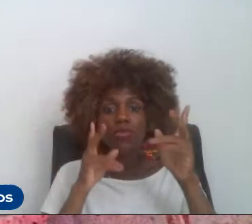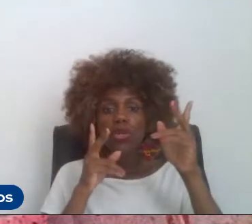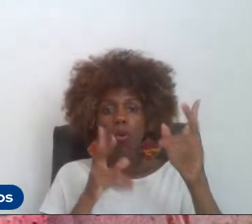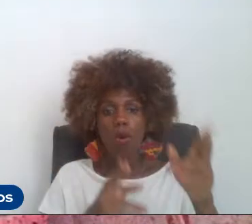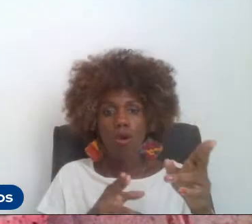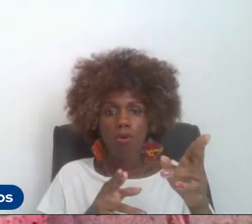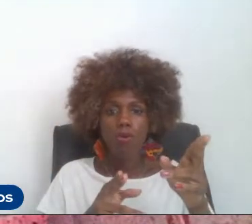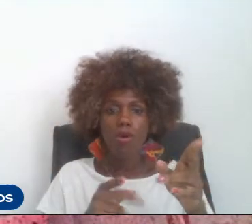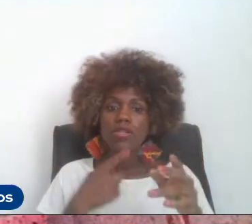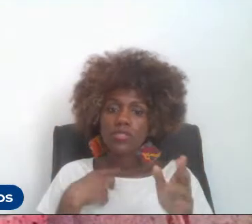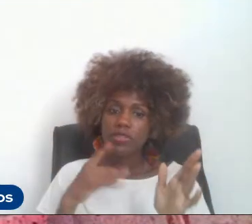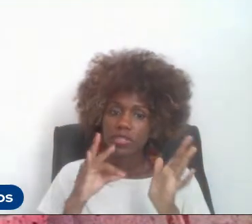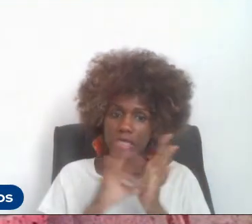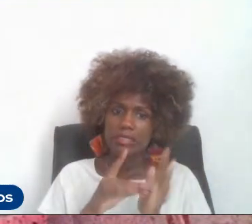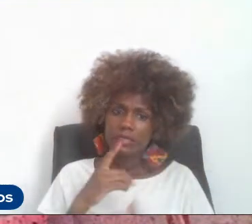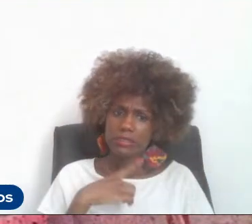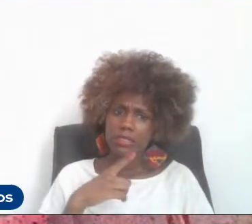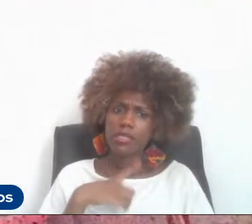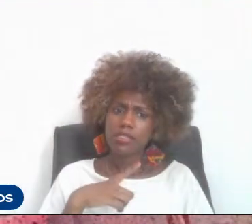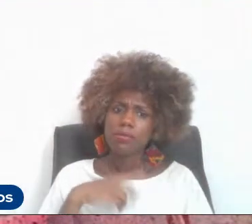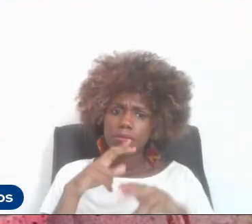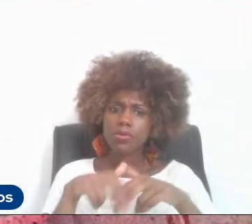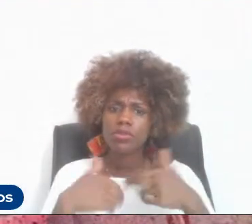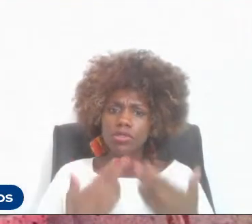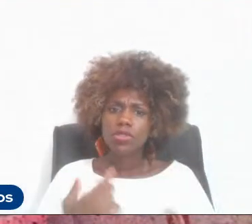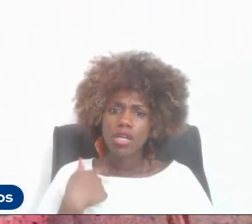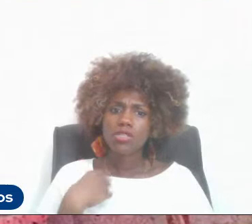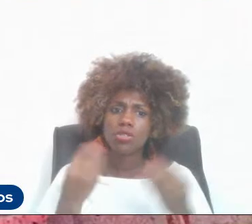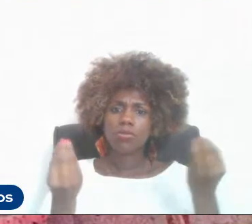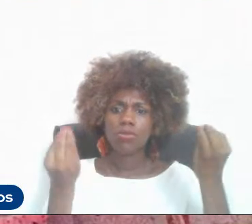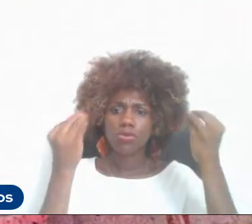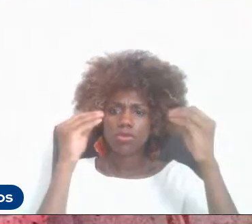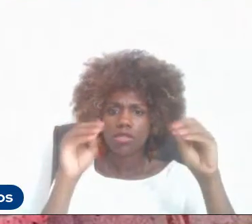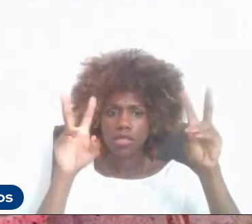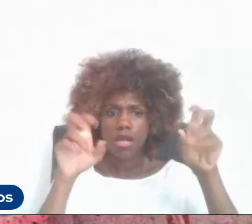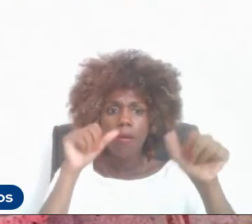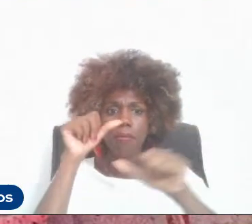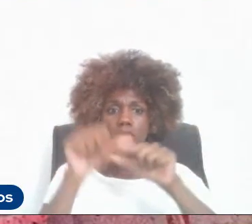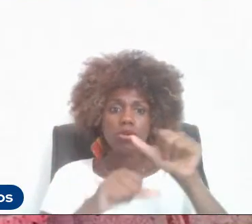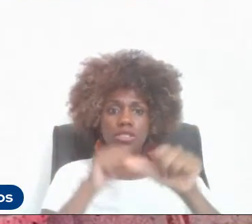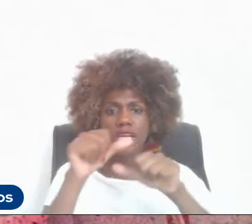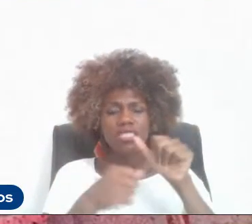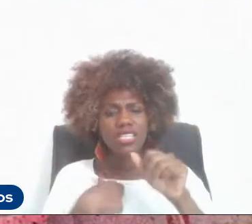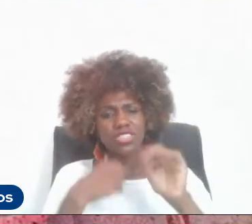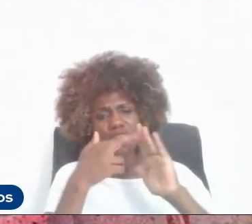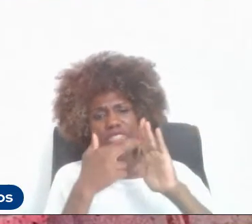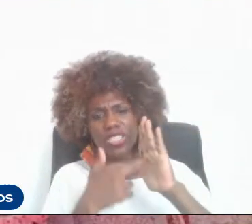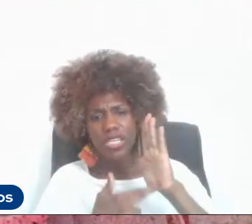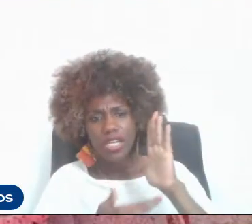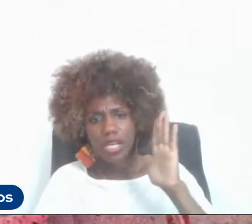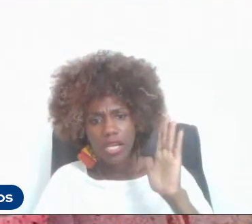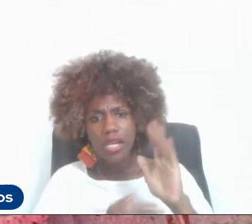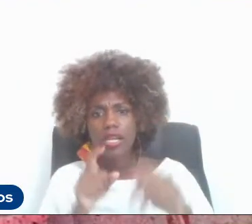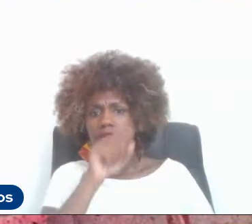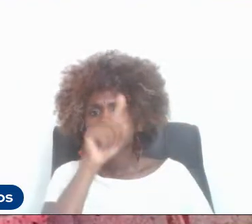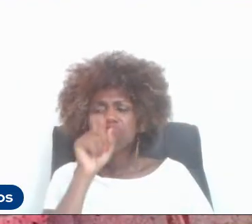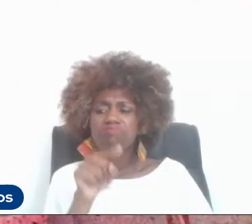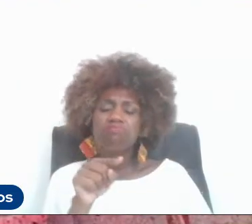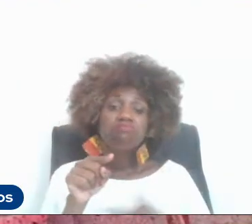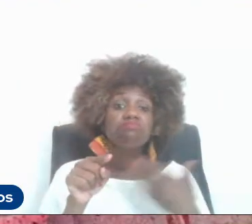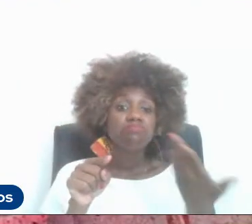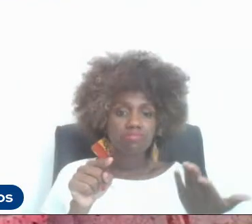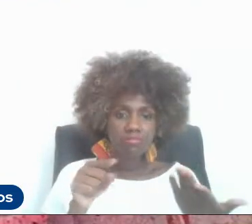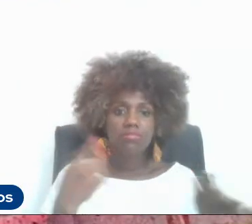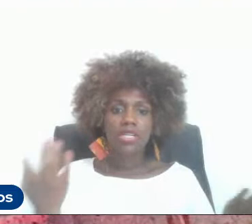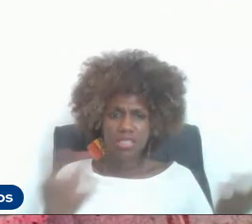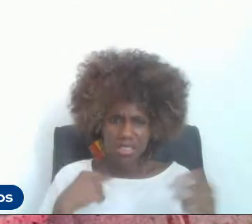que, de fato, existe, por isso que eu coloquei o título ali mudança de paradigma e interrogação, né? A gente realmente está